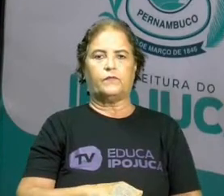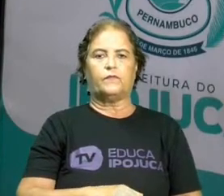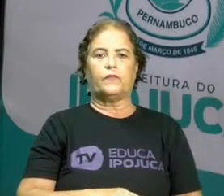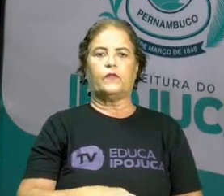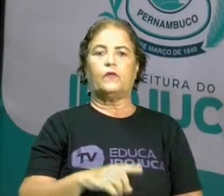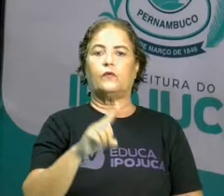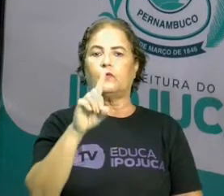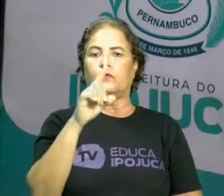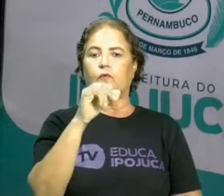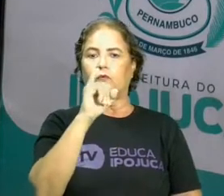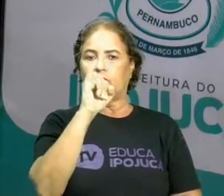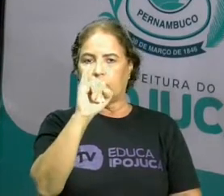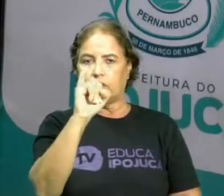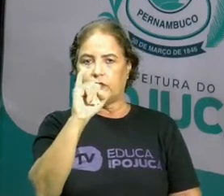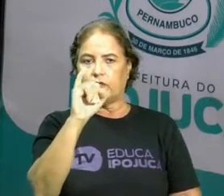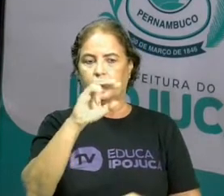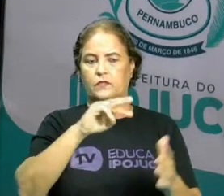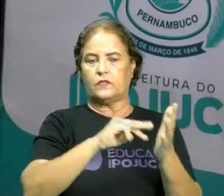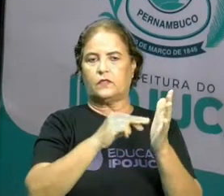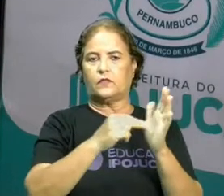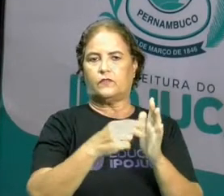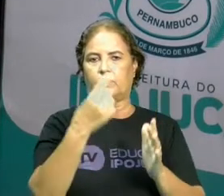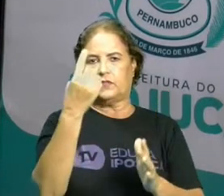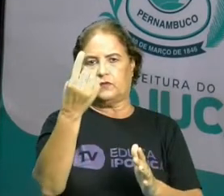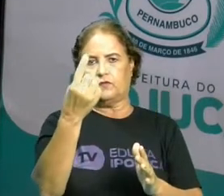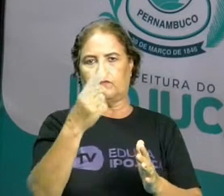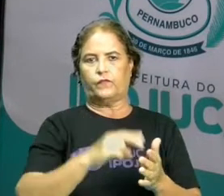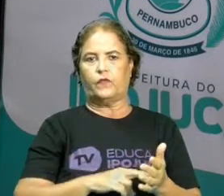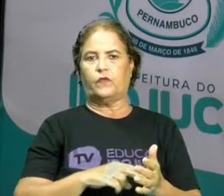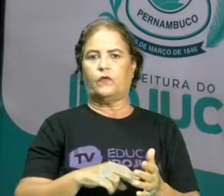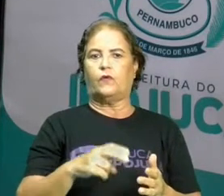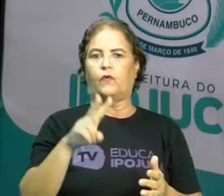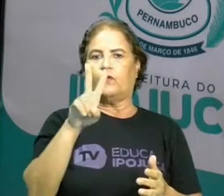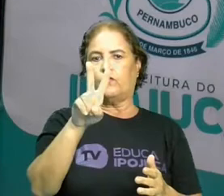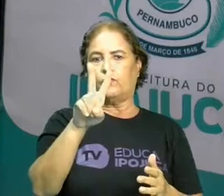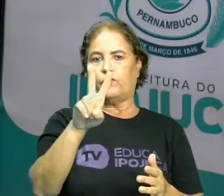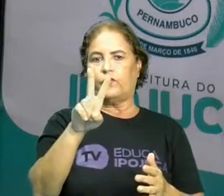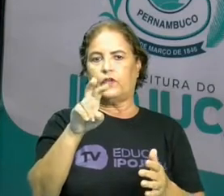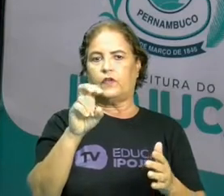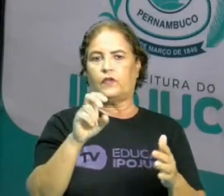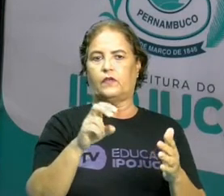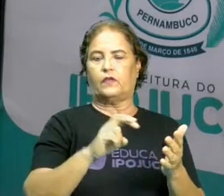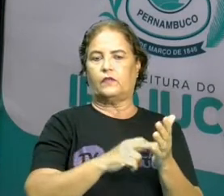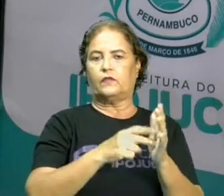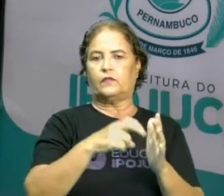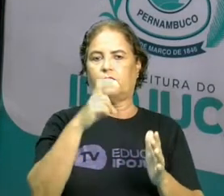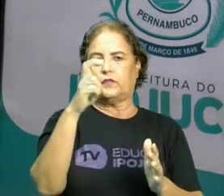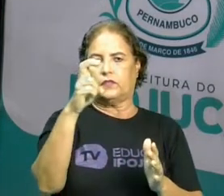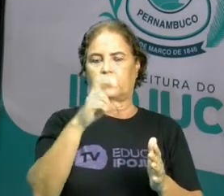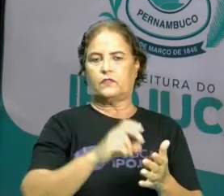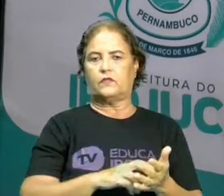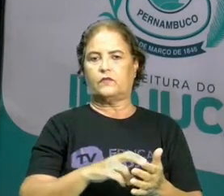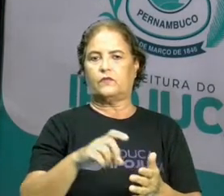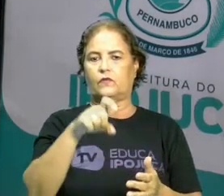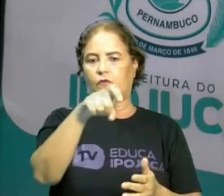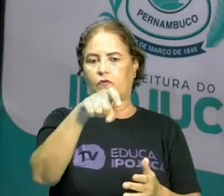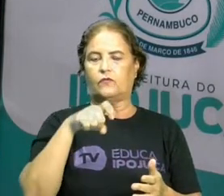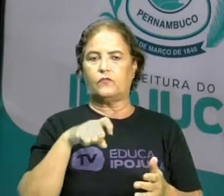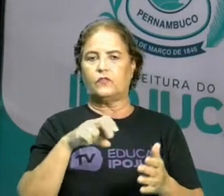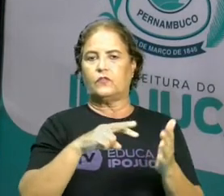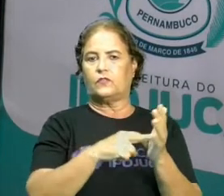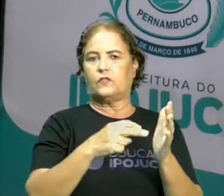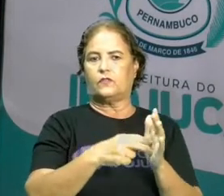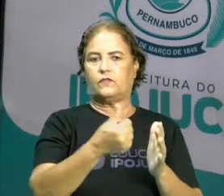1, o V representa 5, o X representa 10, o L representa